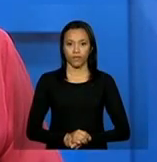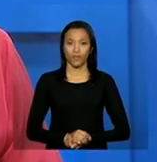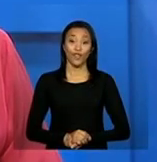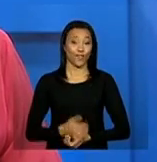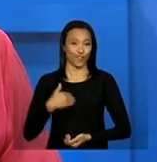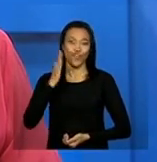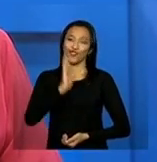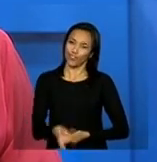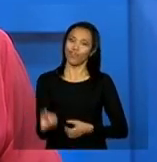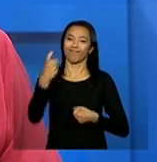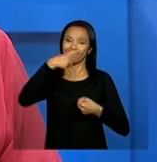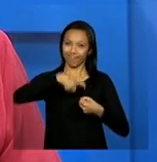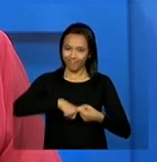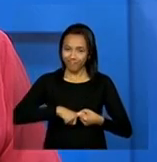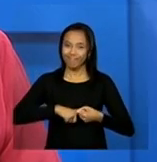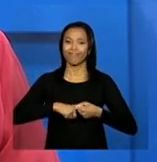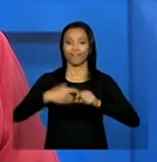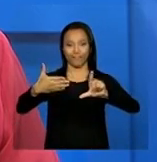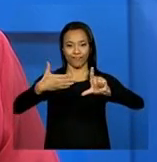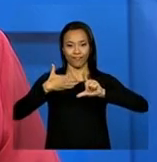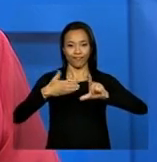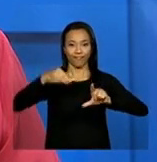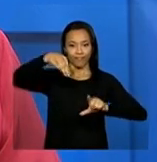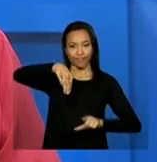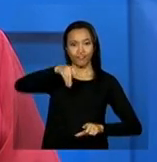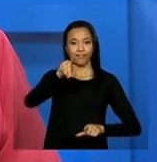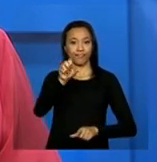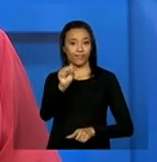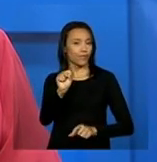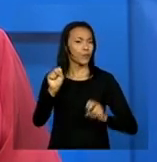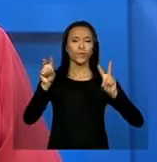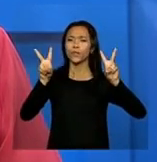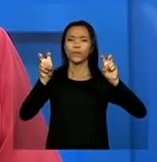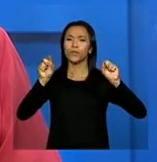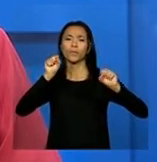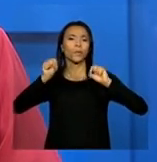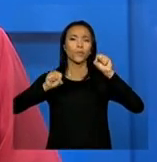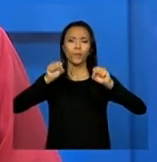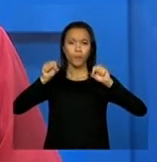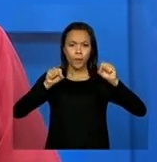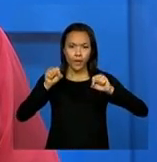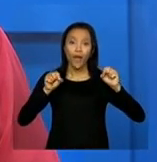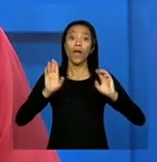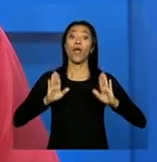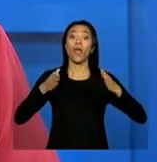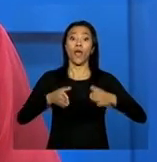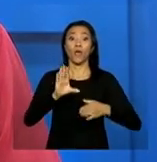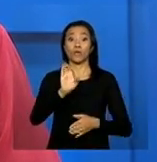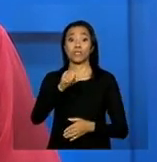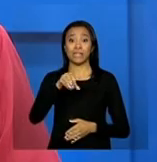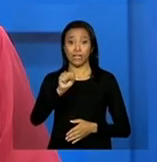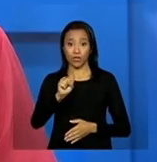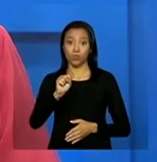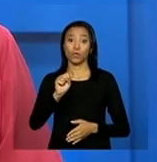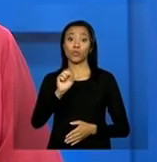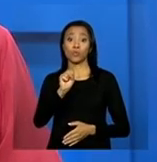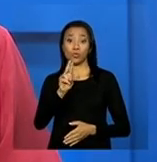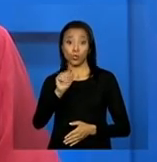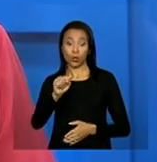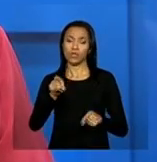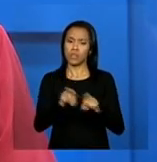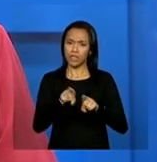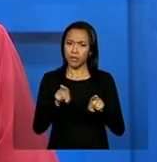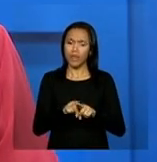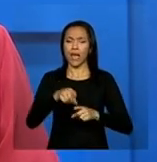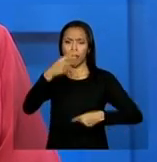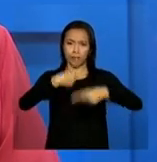nós já estamos de volta com a teleconferência do MDS e o assunto agora é o Censo Suas e a política de senhas do MDS.